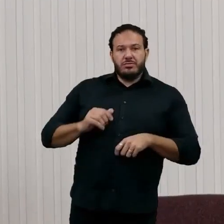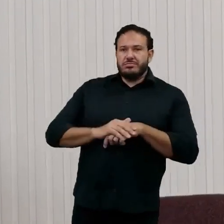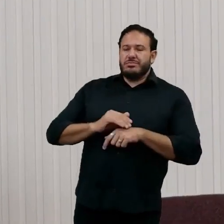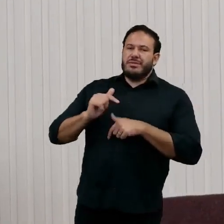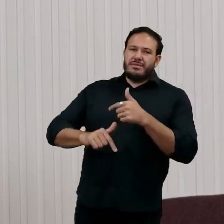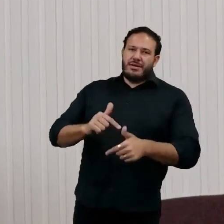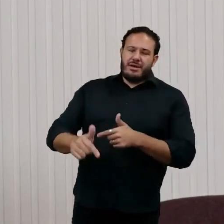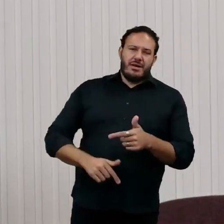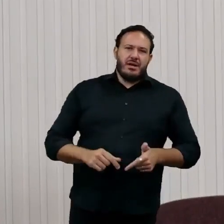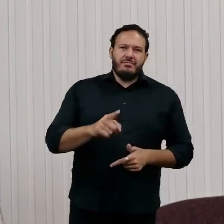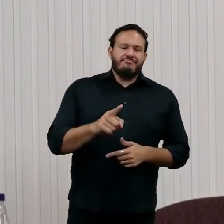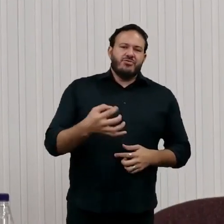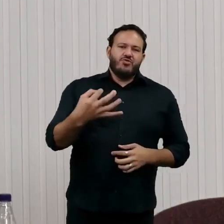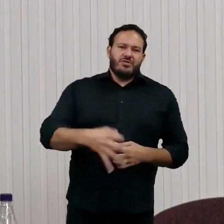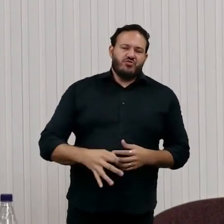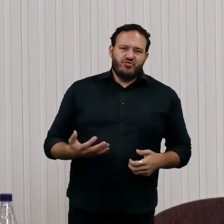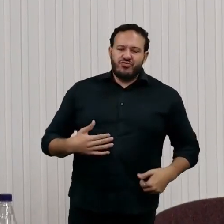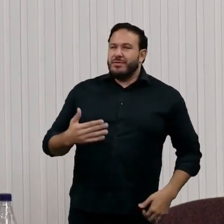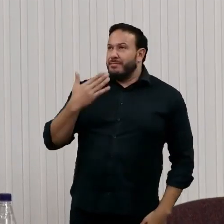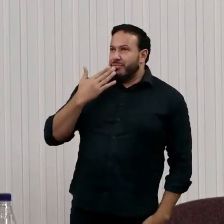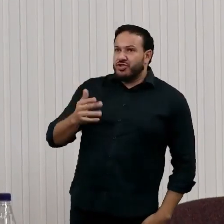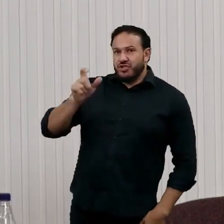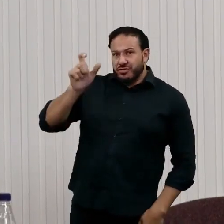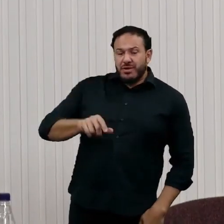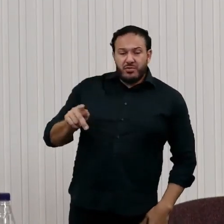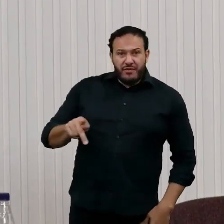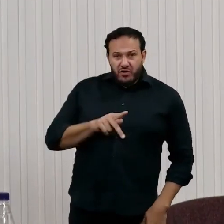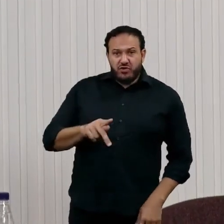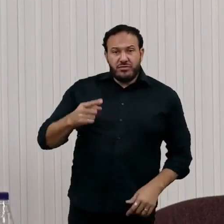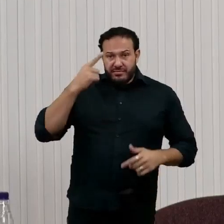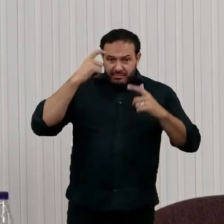muito injusto pedir para o professor para desenvolver esse tipo de